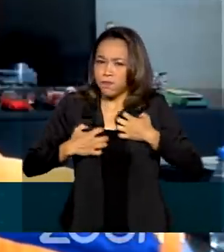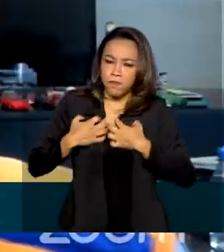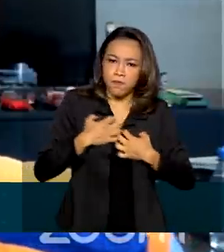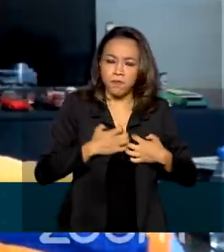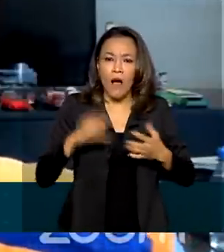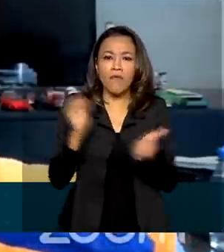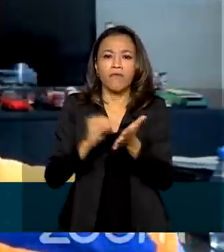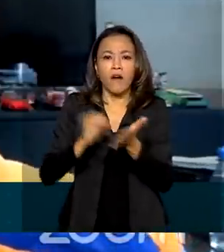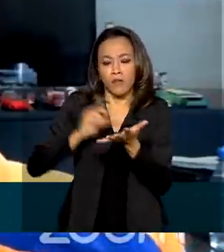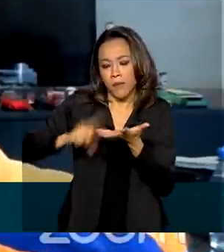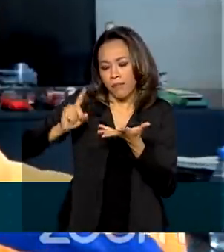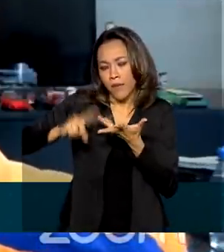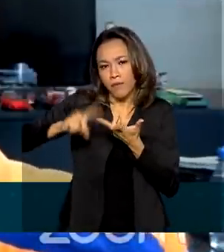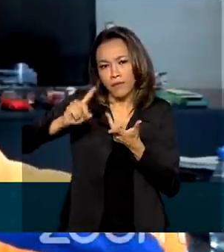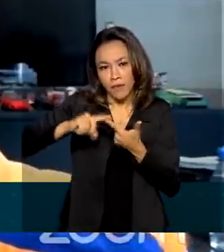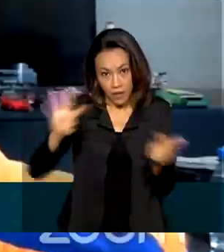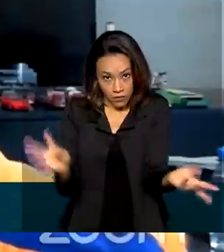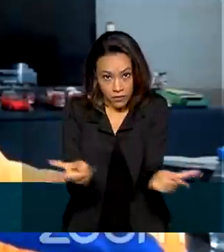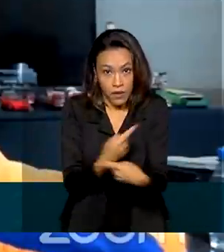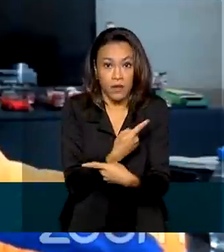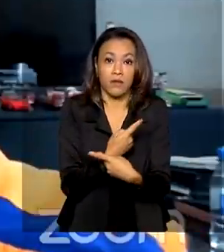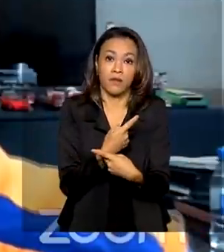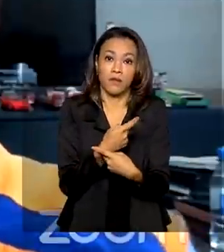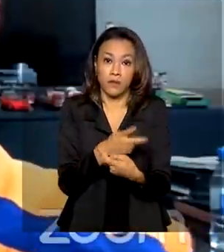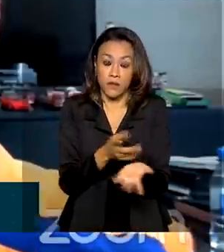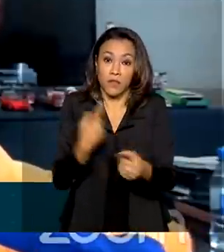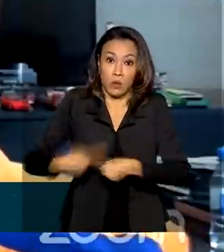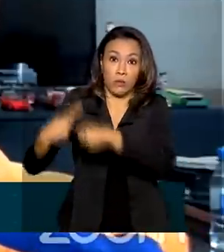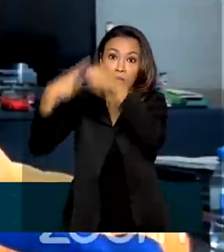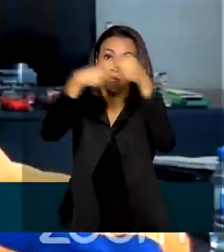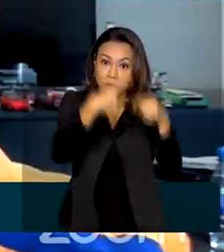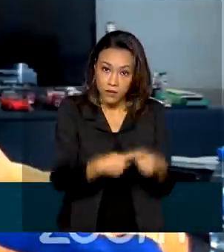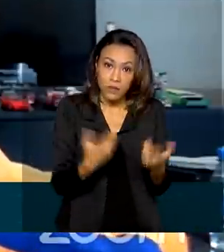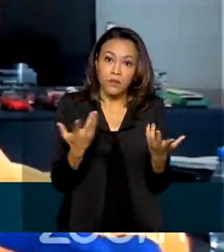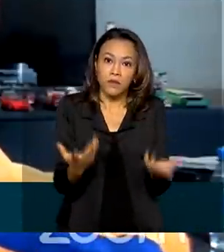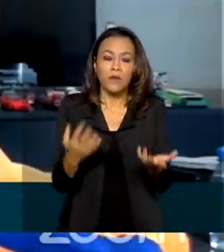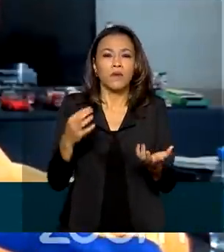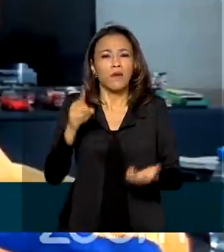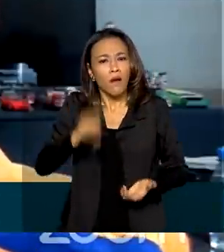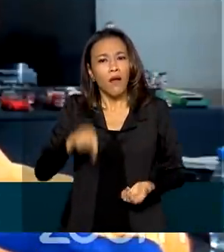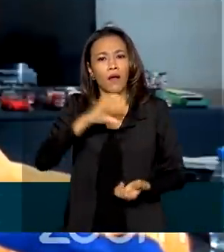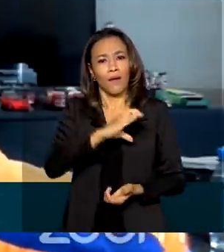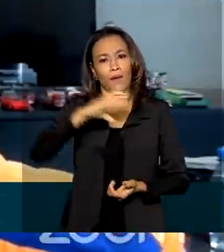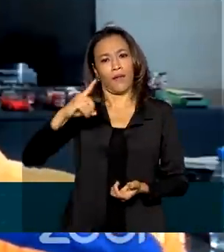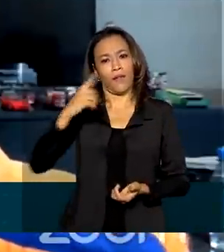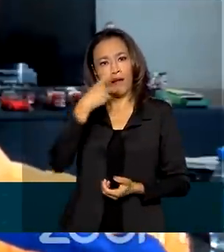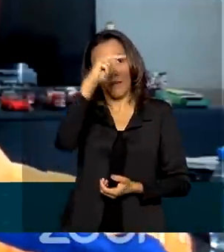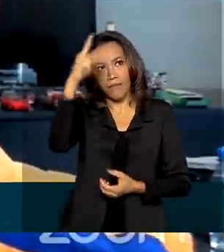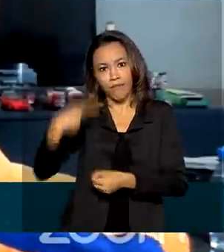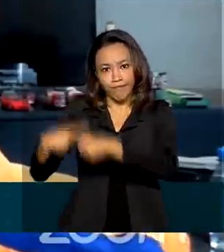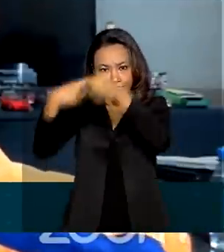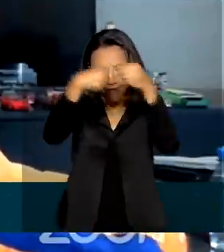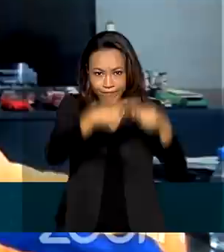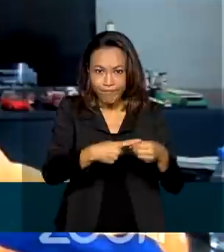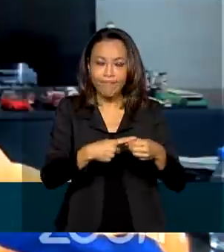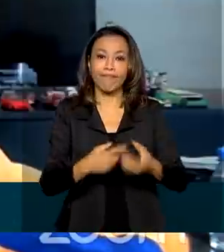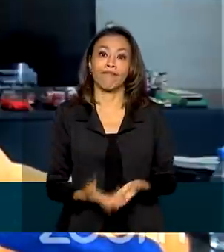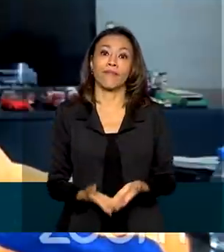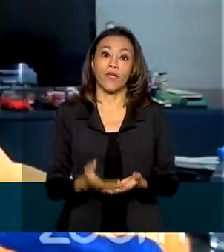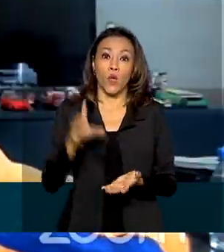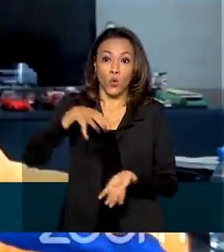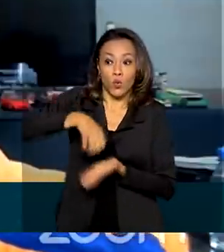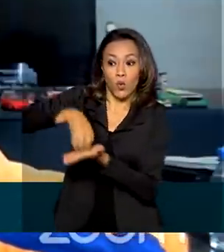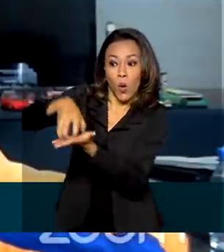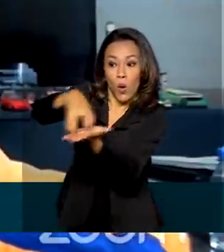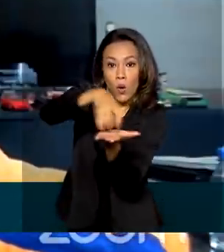quando acontece o desastre, são gerenciadas pelo município. As cobranças dos órgãos de